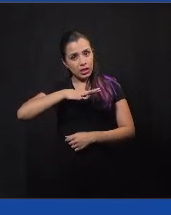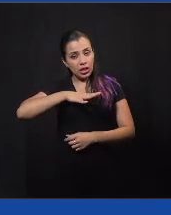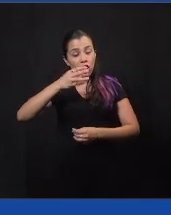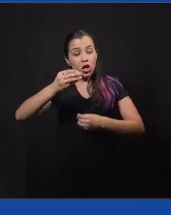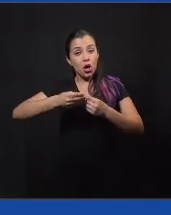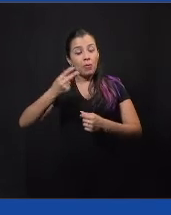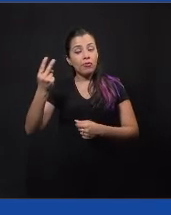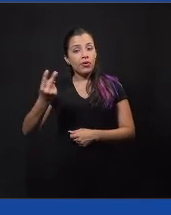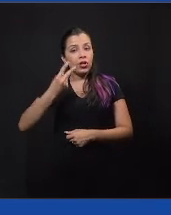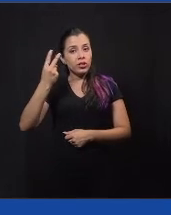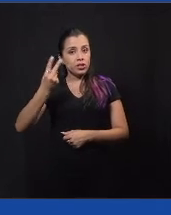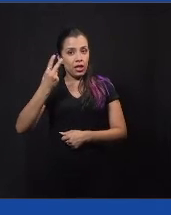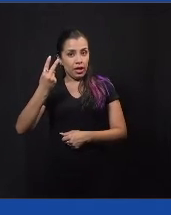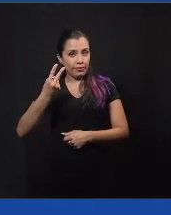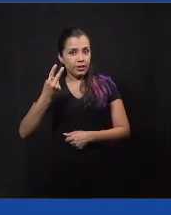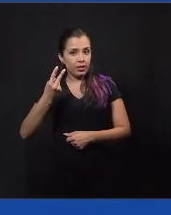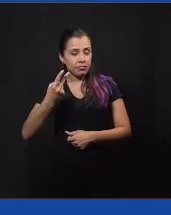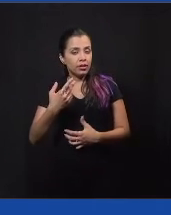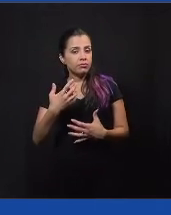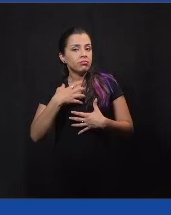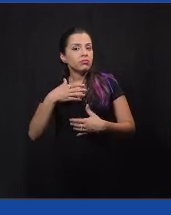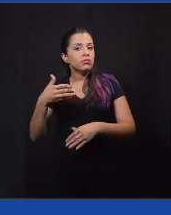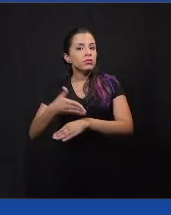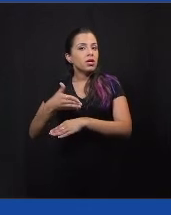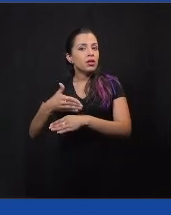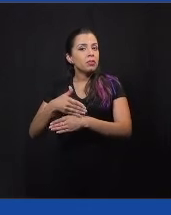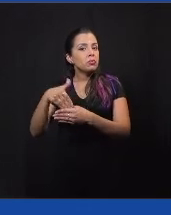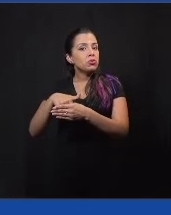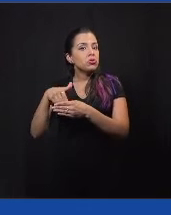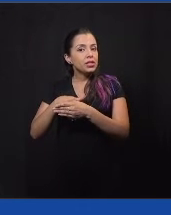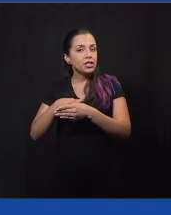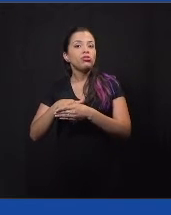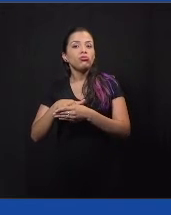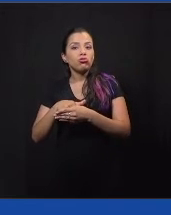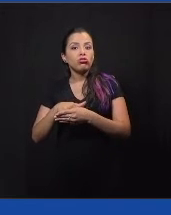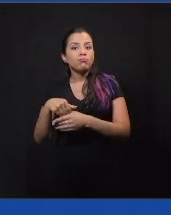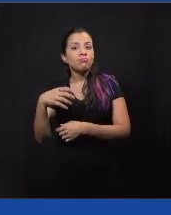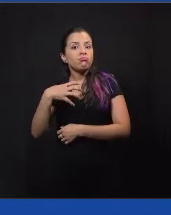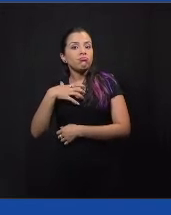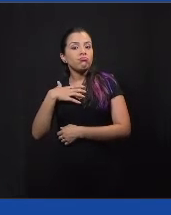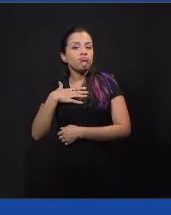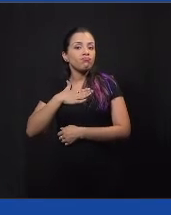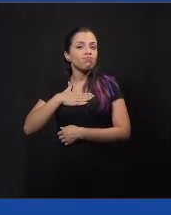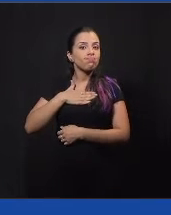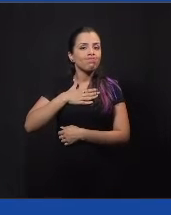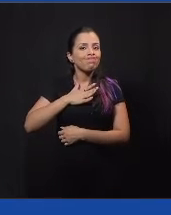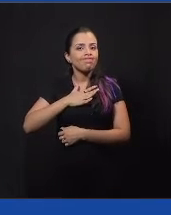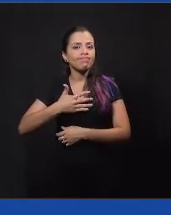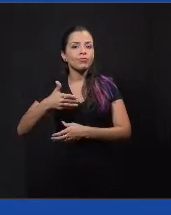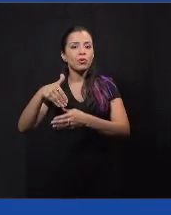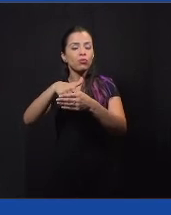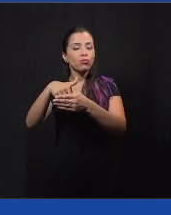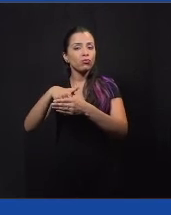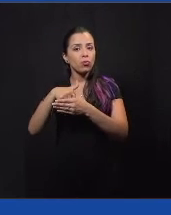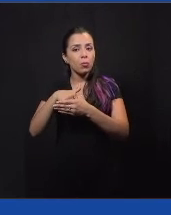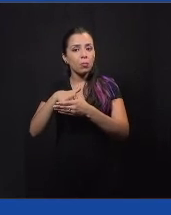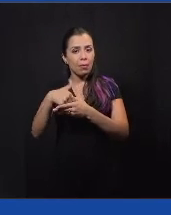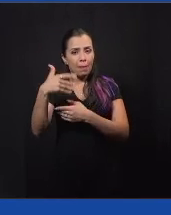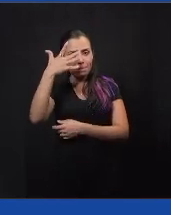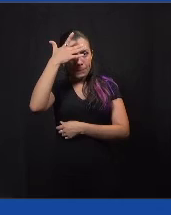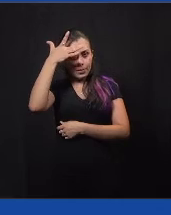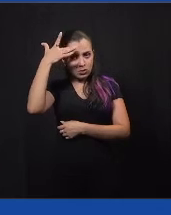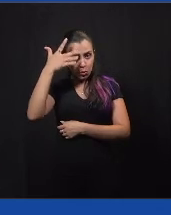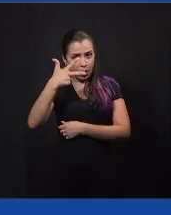política, o quanto que elas valorizavam em votar nas eleições, o quanto que elas achavam que era responsabilidade